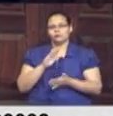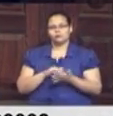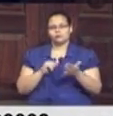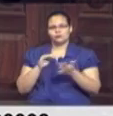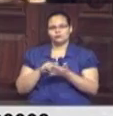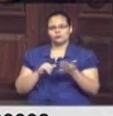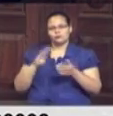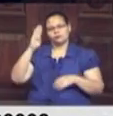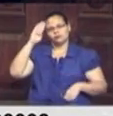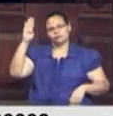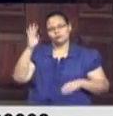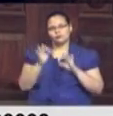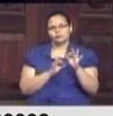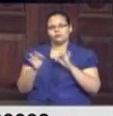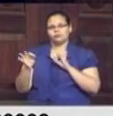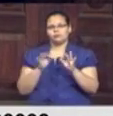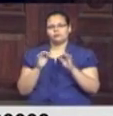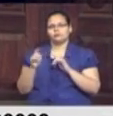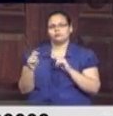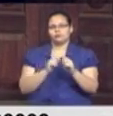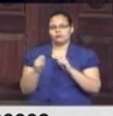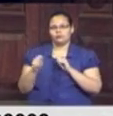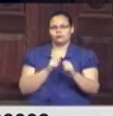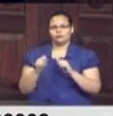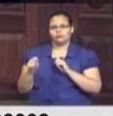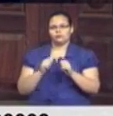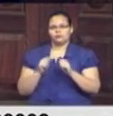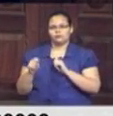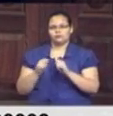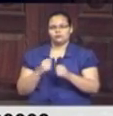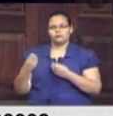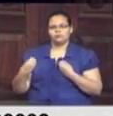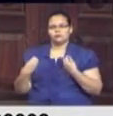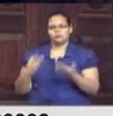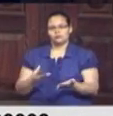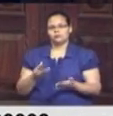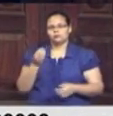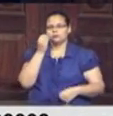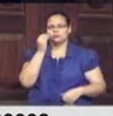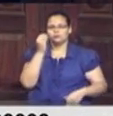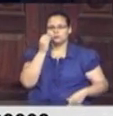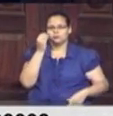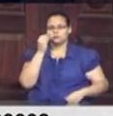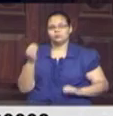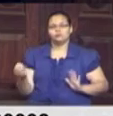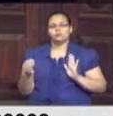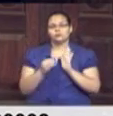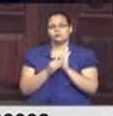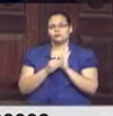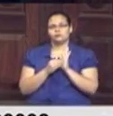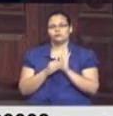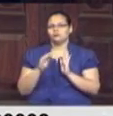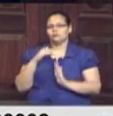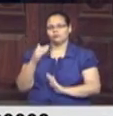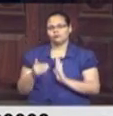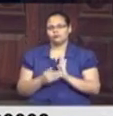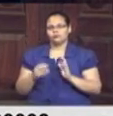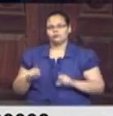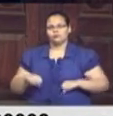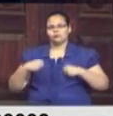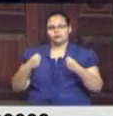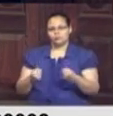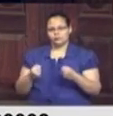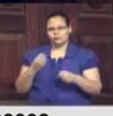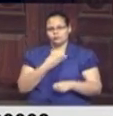espírito do projeto e a economia que poderia dar e que dará, tentou-se encaixar uma emenda e mesmo com todos os esforços